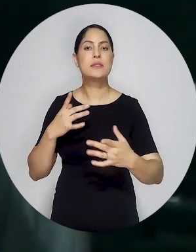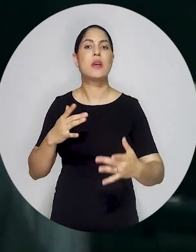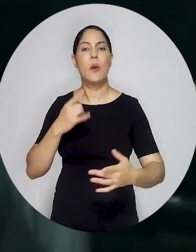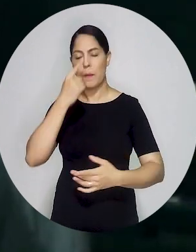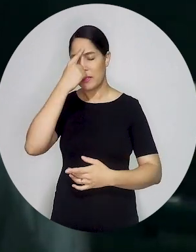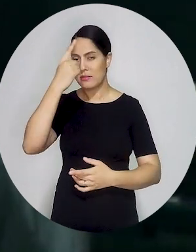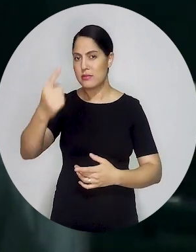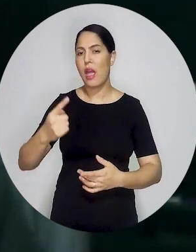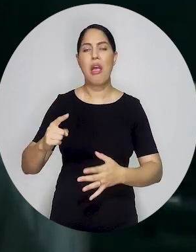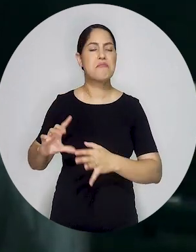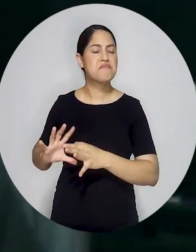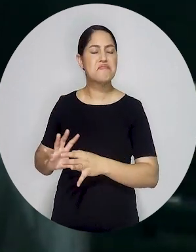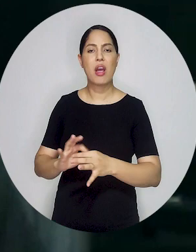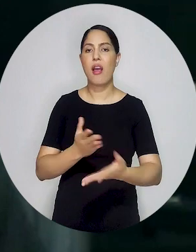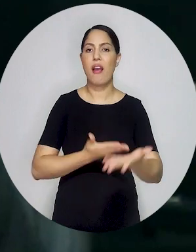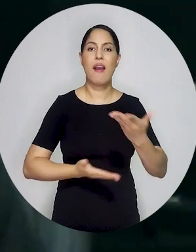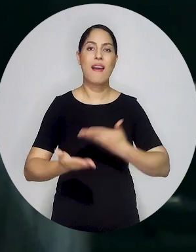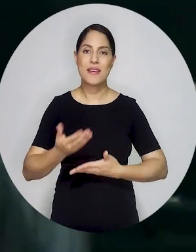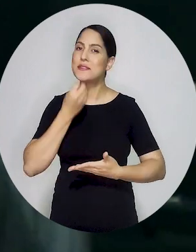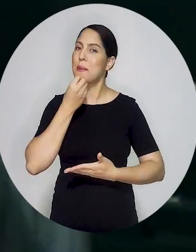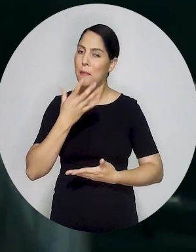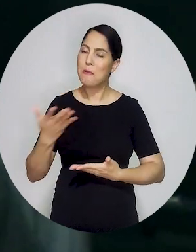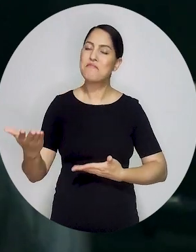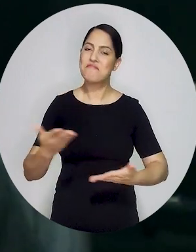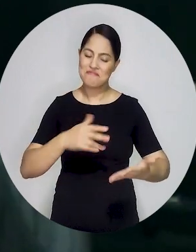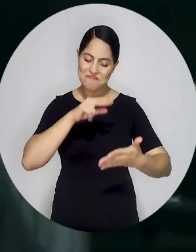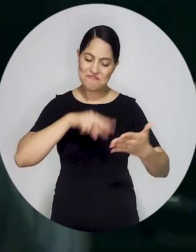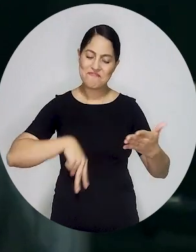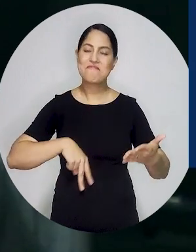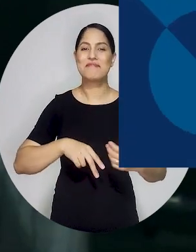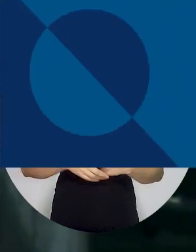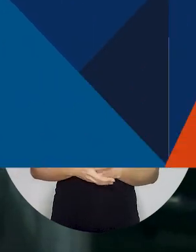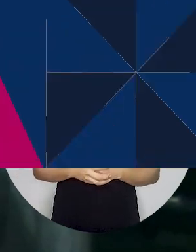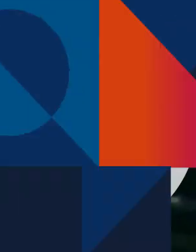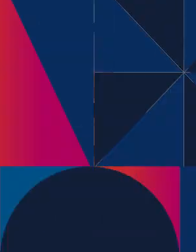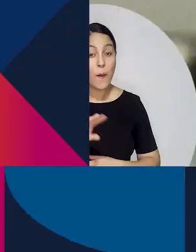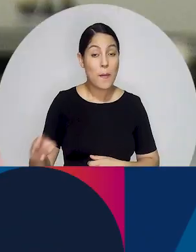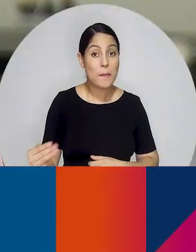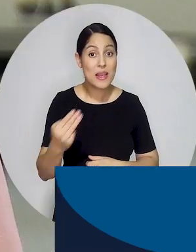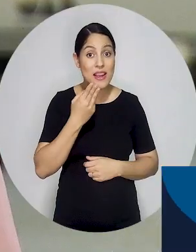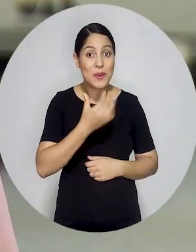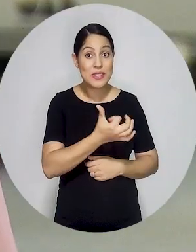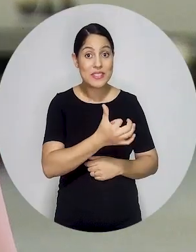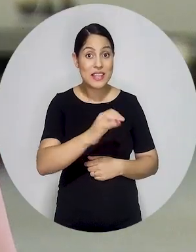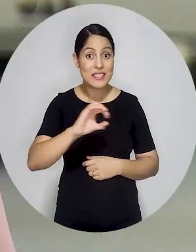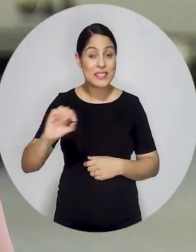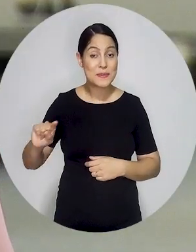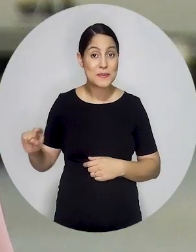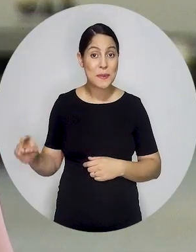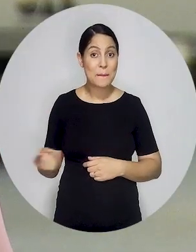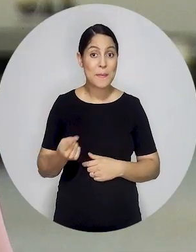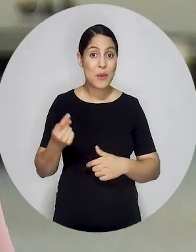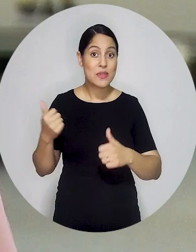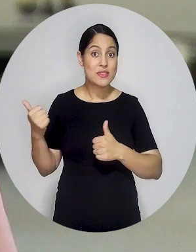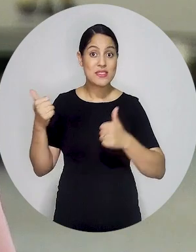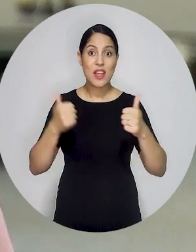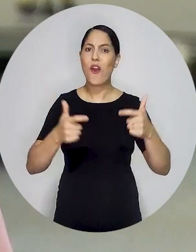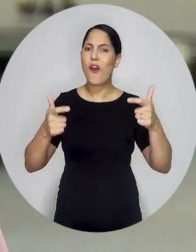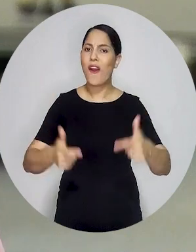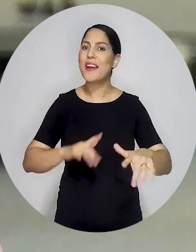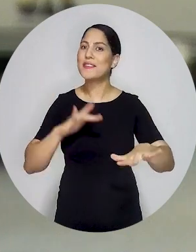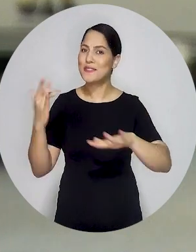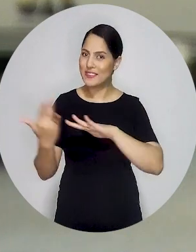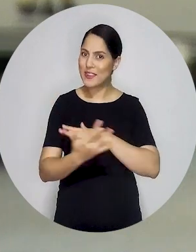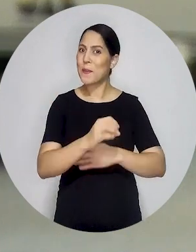a nossa Comissão Especial de Direito Previdenciário, as suas ideias, críticas e sugestões que serão sempre muito bem-vindas. Já são mais de 1 milhão e 600 mil